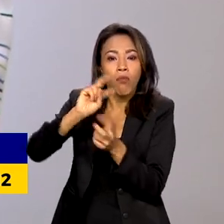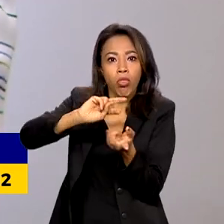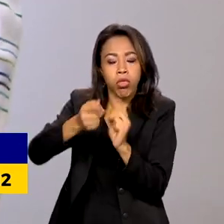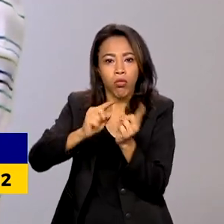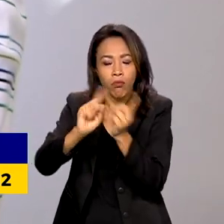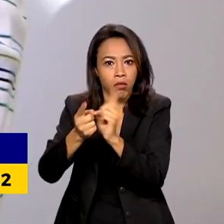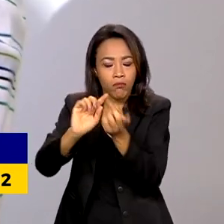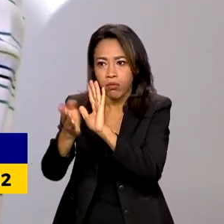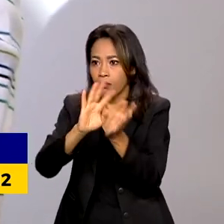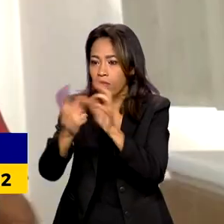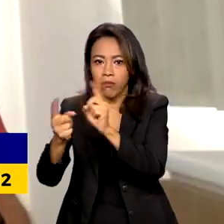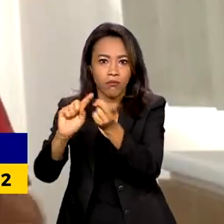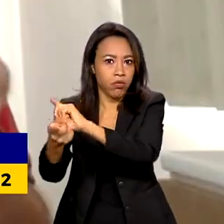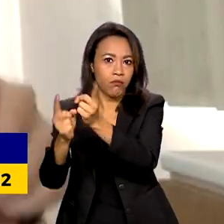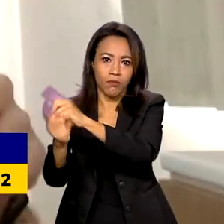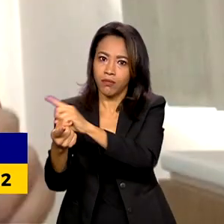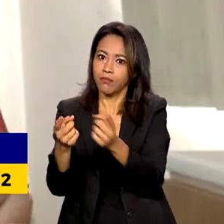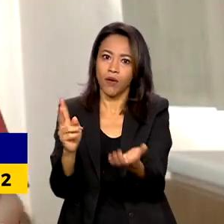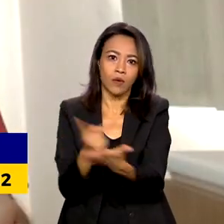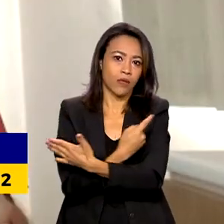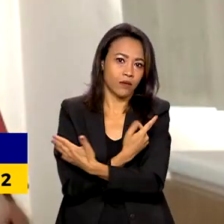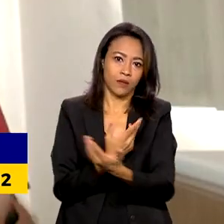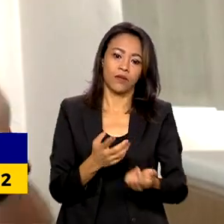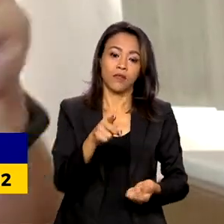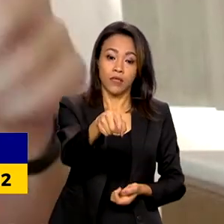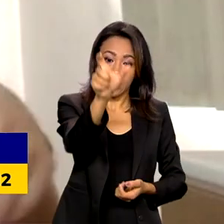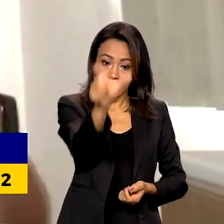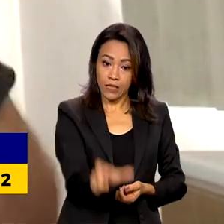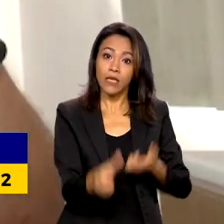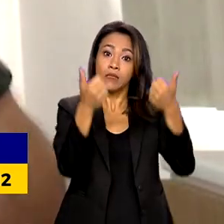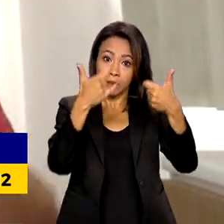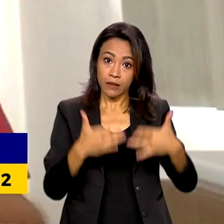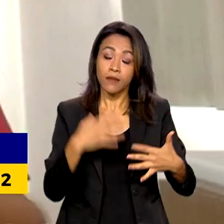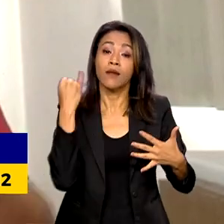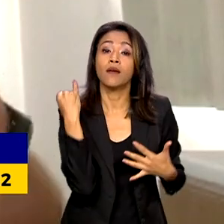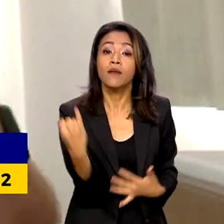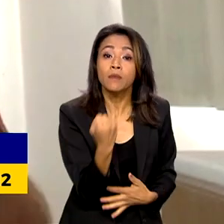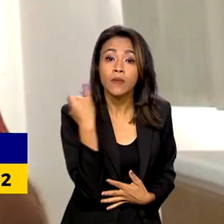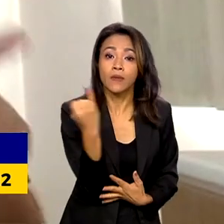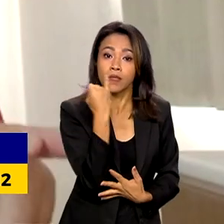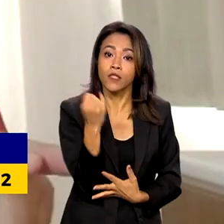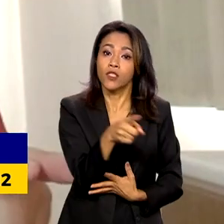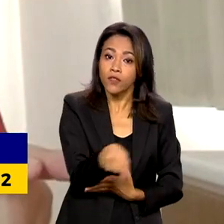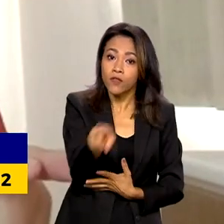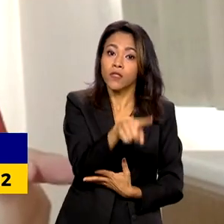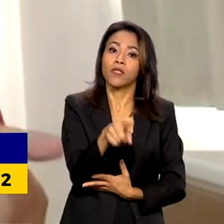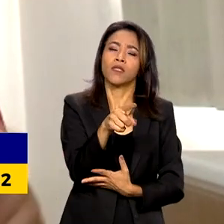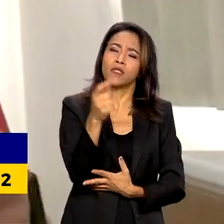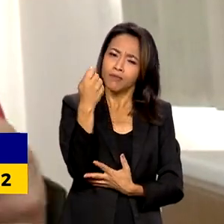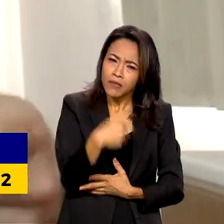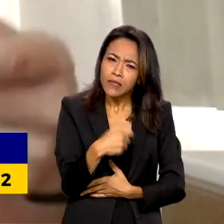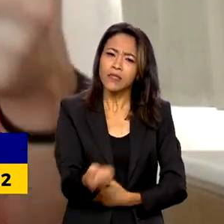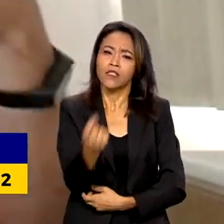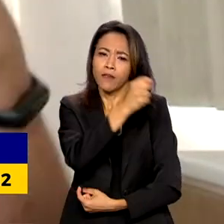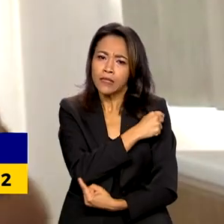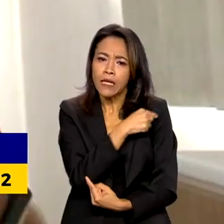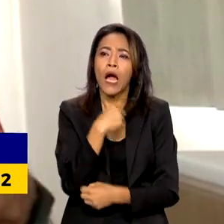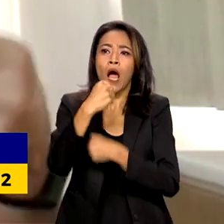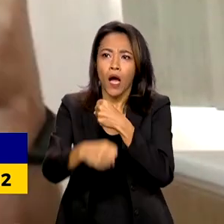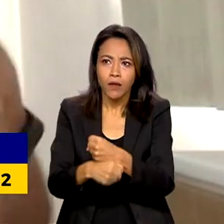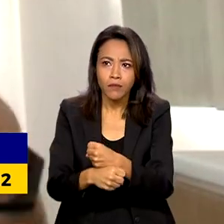novas combinações. É extremamente importante que a gente volte a se vacinar no ano seguinte, para